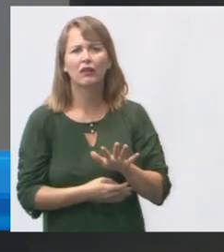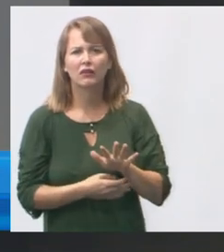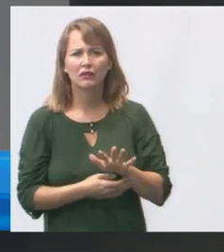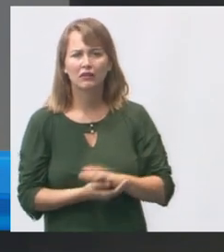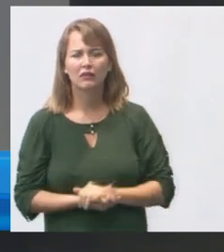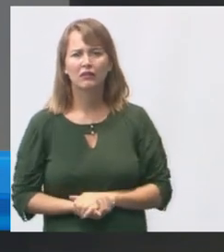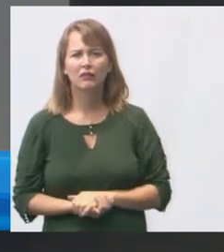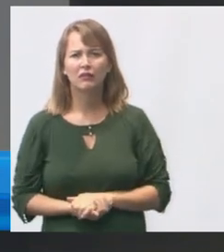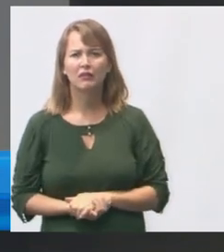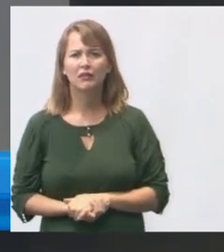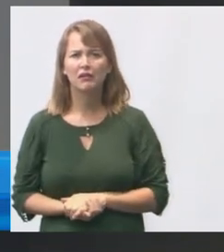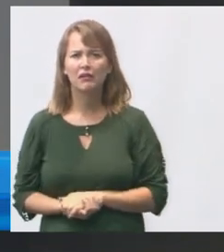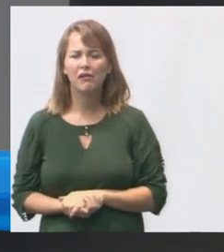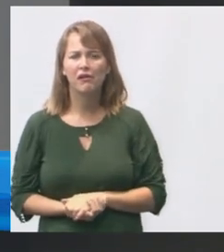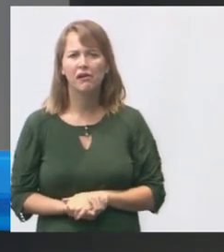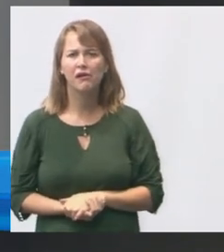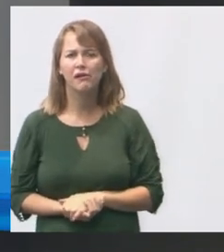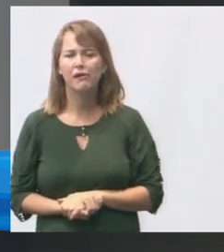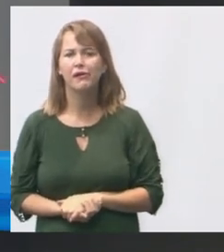bolha